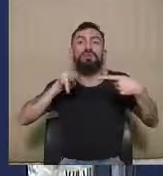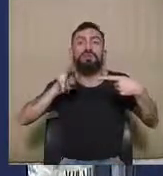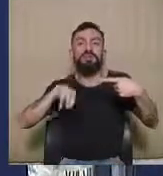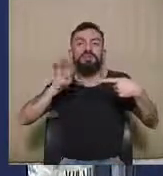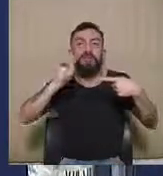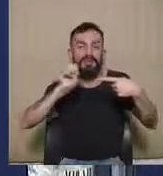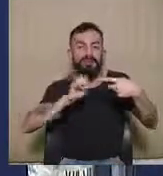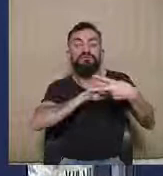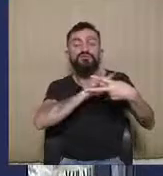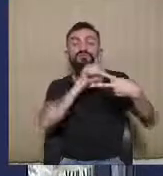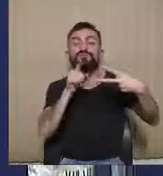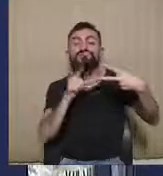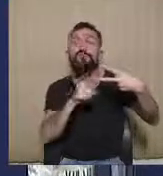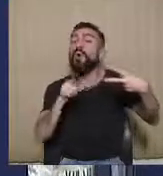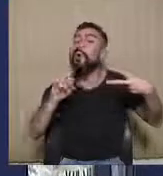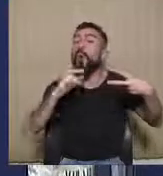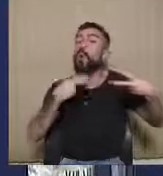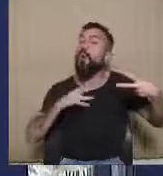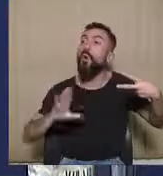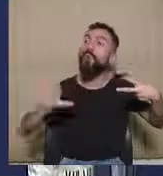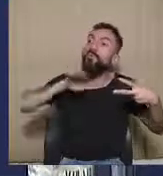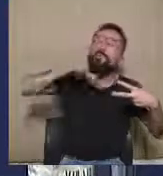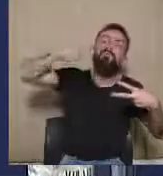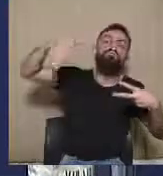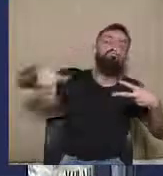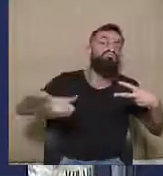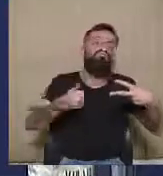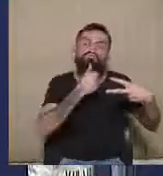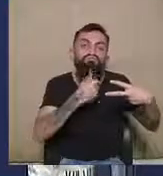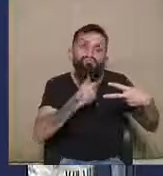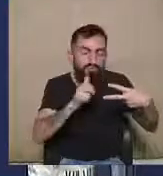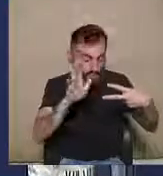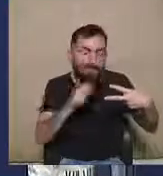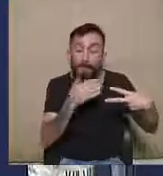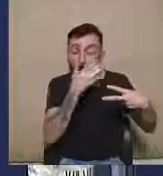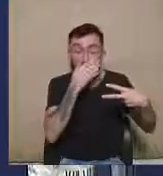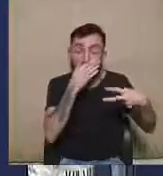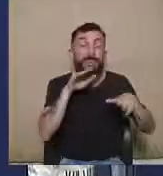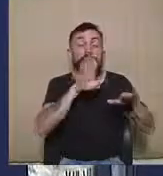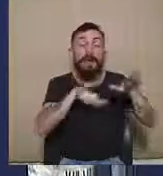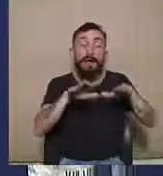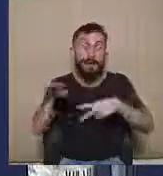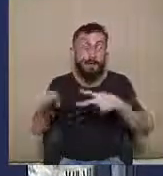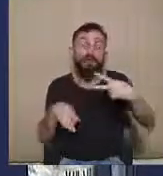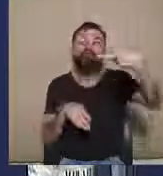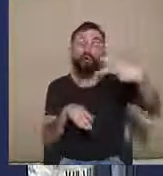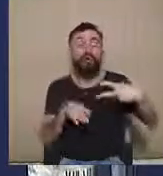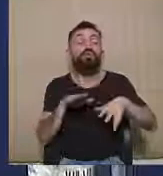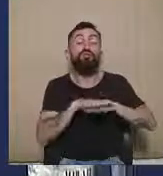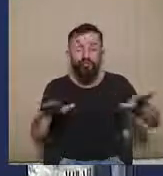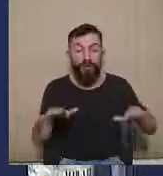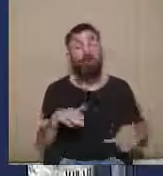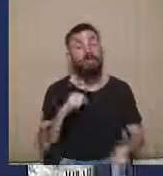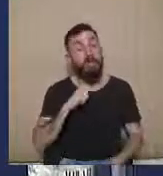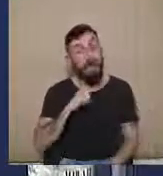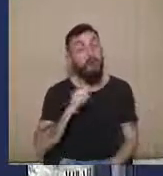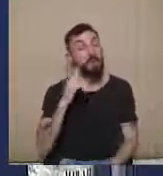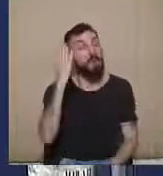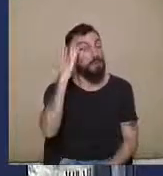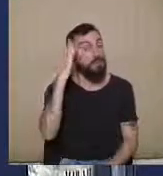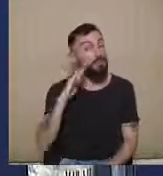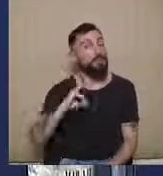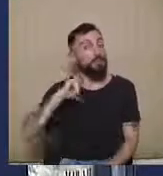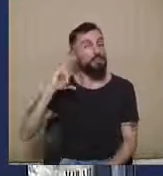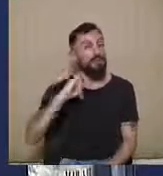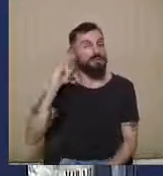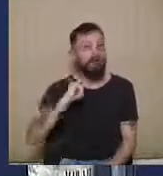ausência de condições de elegibilidade. Então, houve uma limitação e isso trouxe uma questão que eu entendo que é importante,